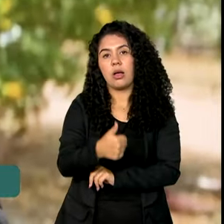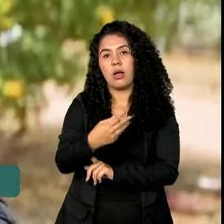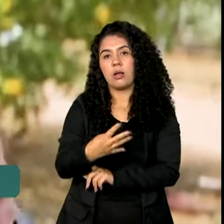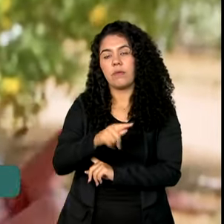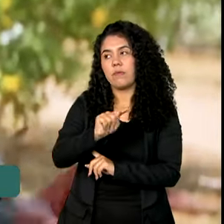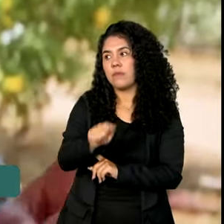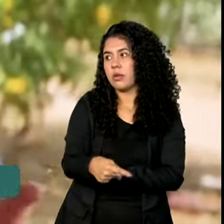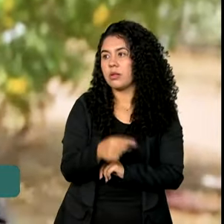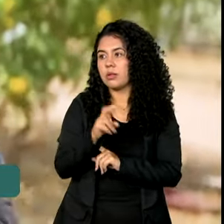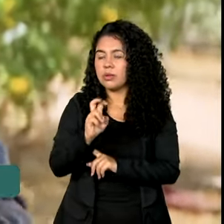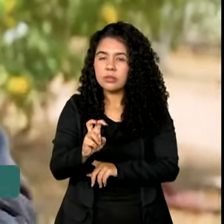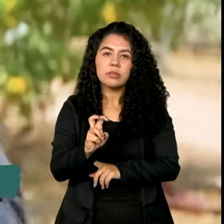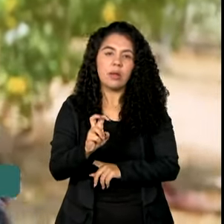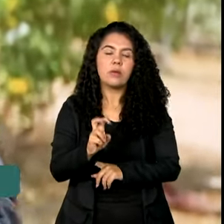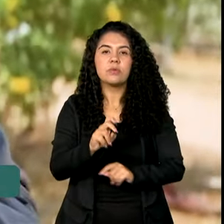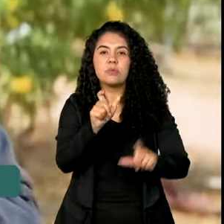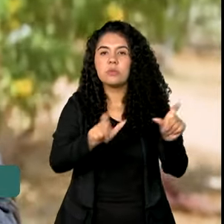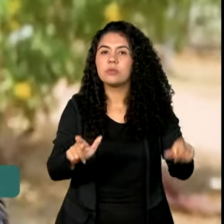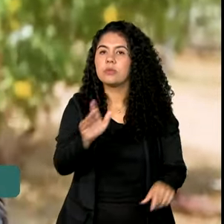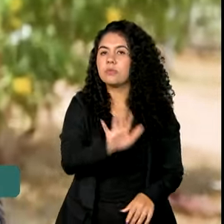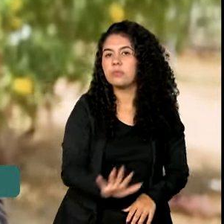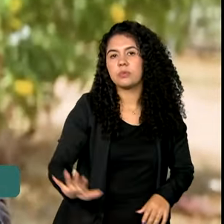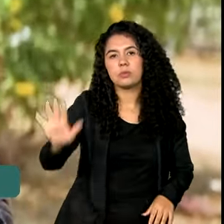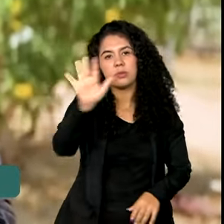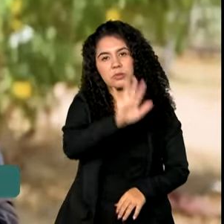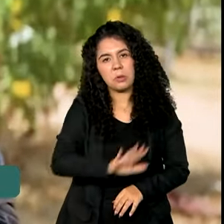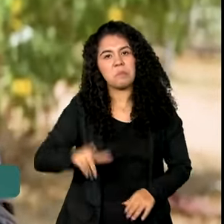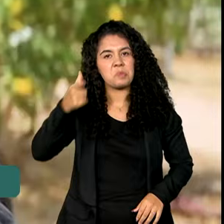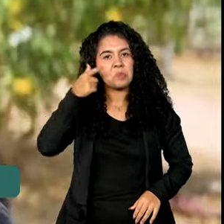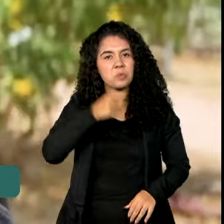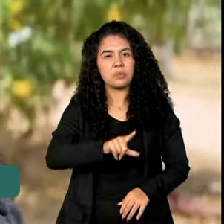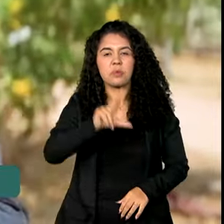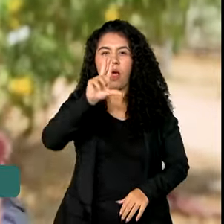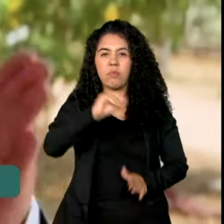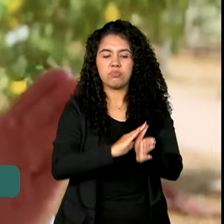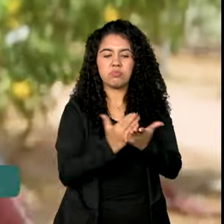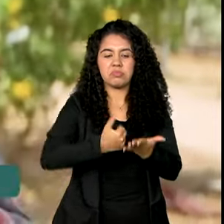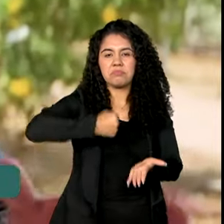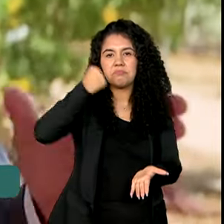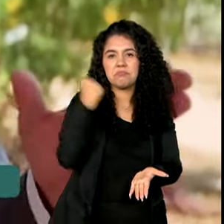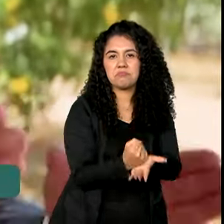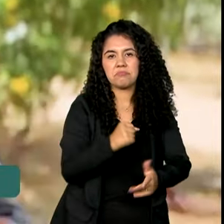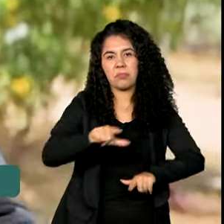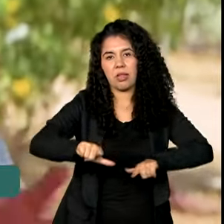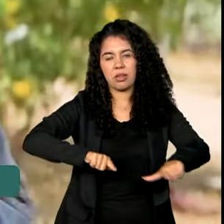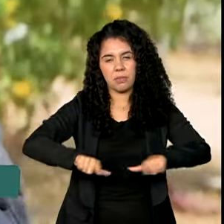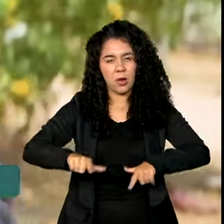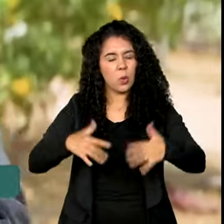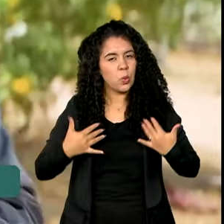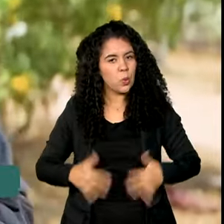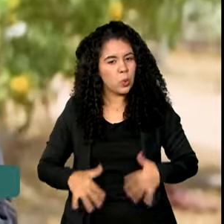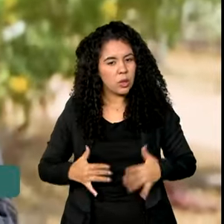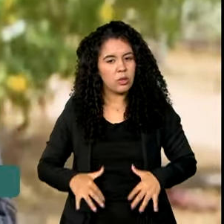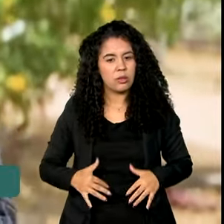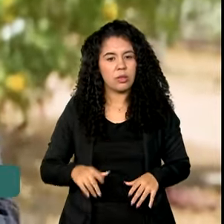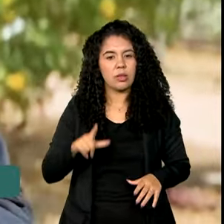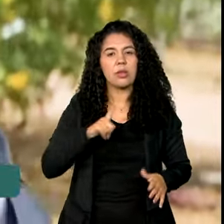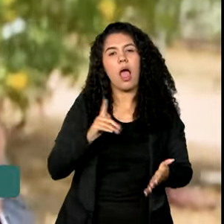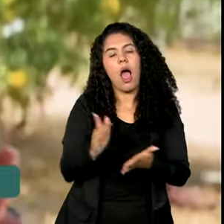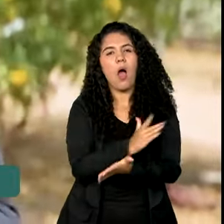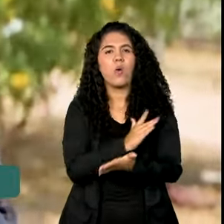milhões de brasileiros que celebraram o contrato de trabalho. Muitos ainda em trabalhos